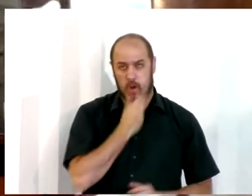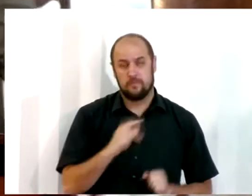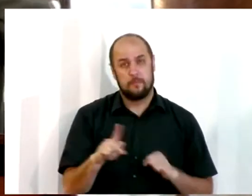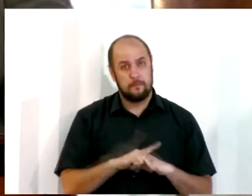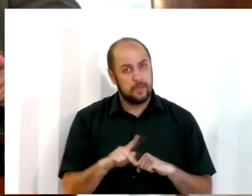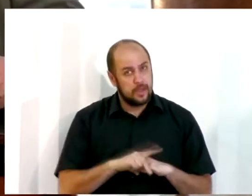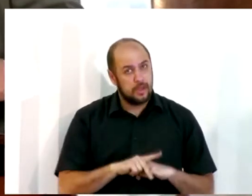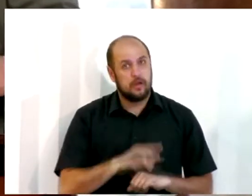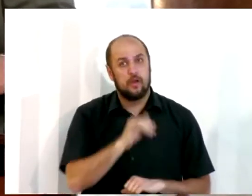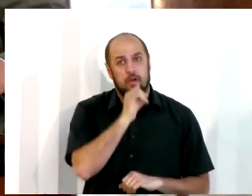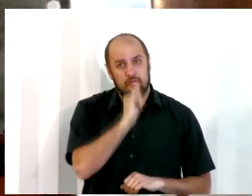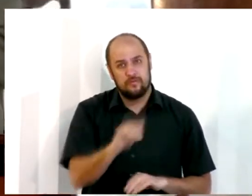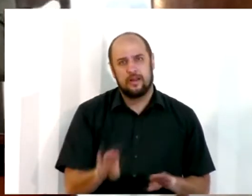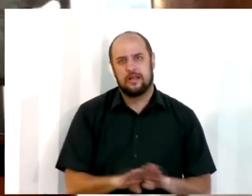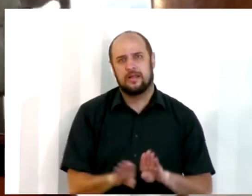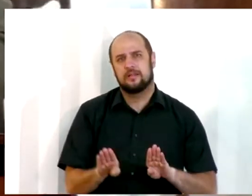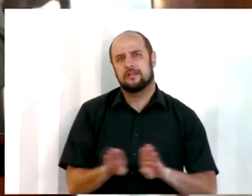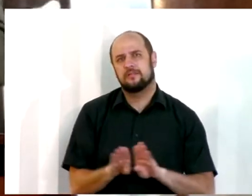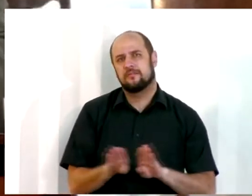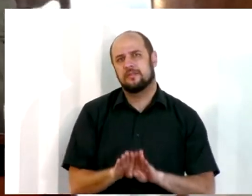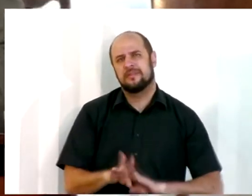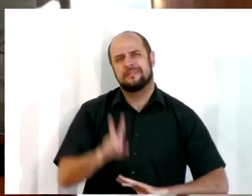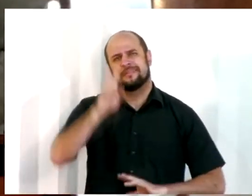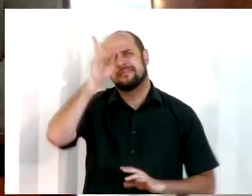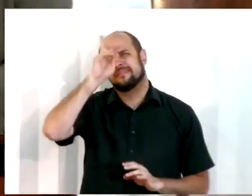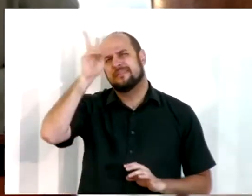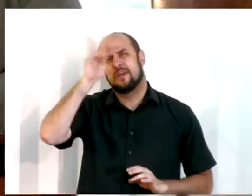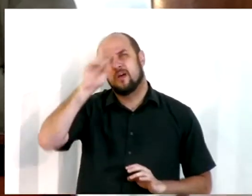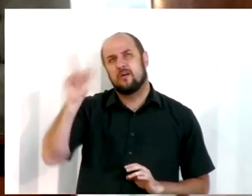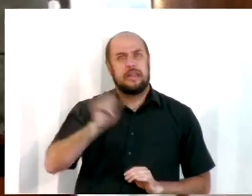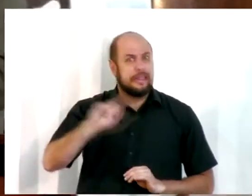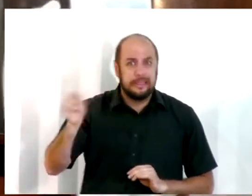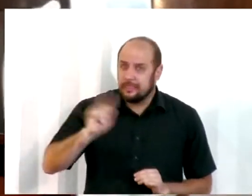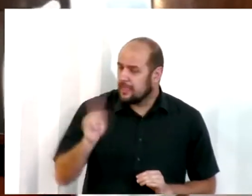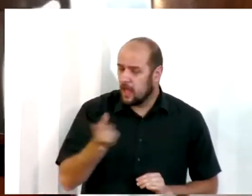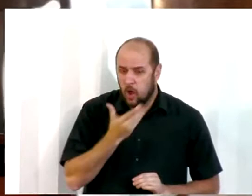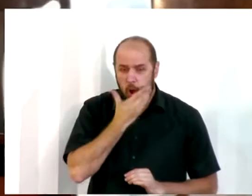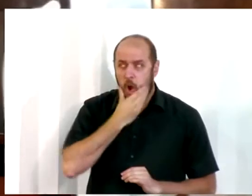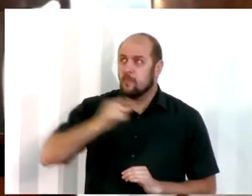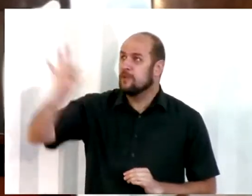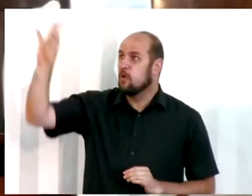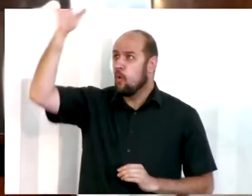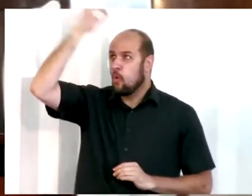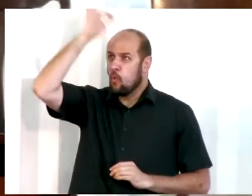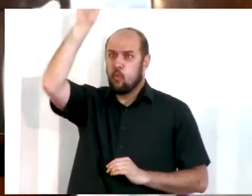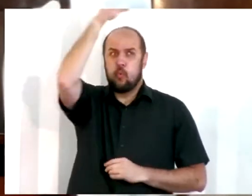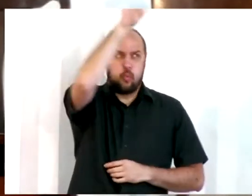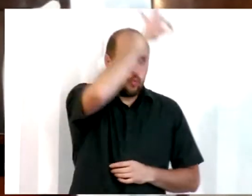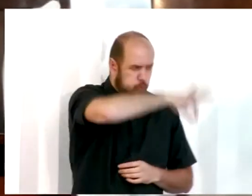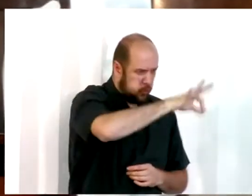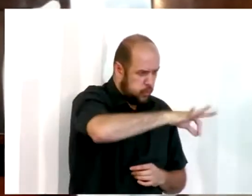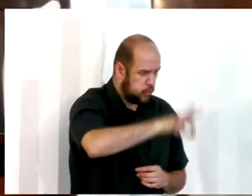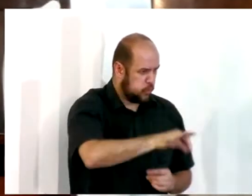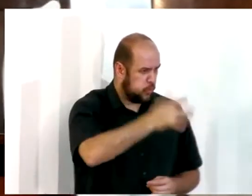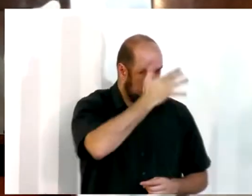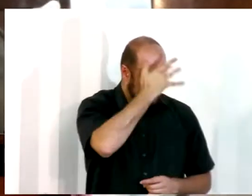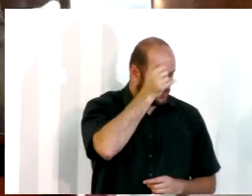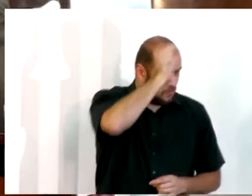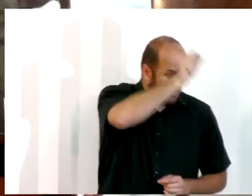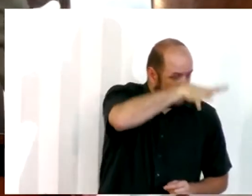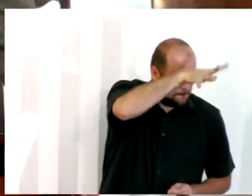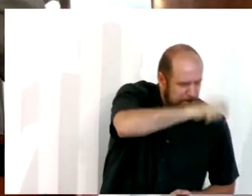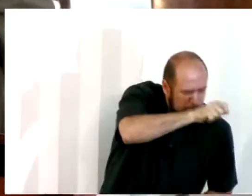pessoas pensam que foi fruto de fábulas, de lendas, mas não homens movidos pelo Espírito Santo, escrevem a palavra de Deus.